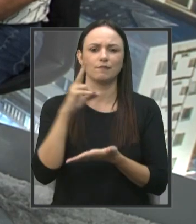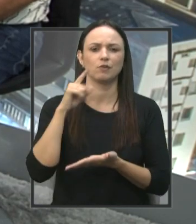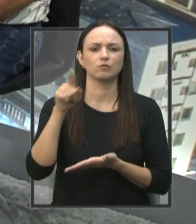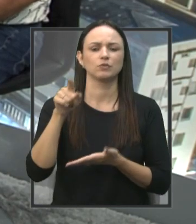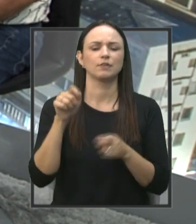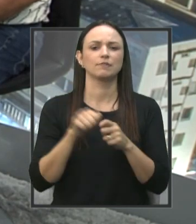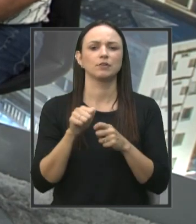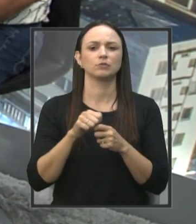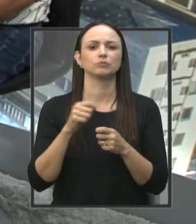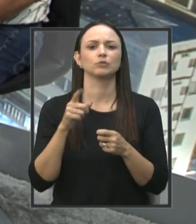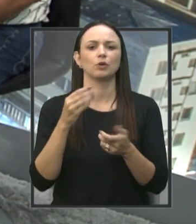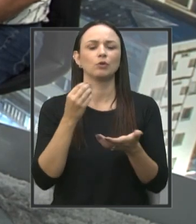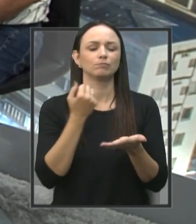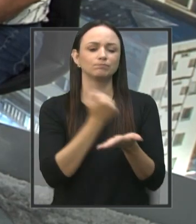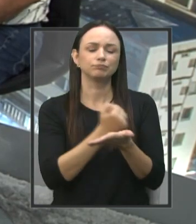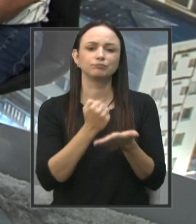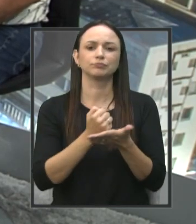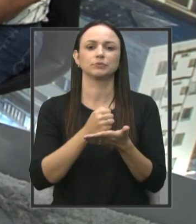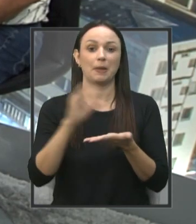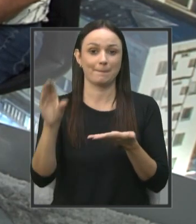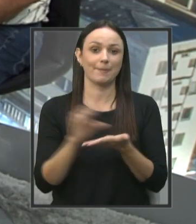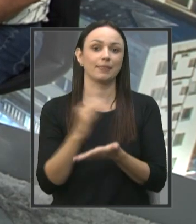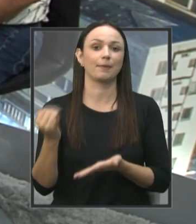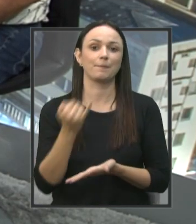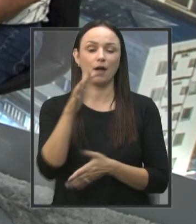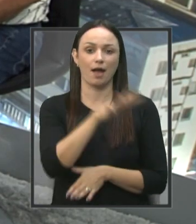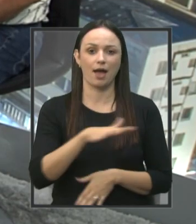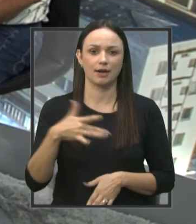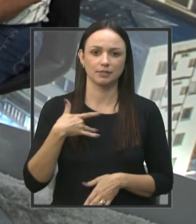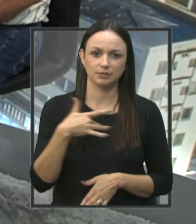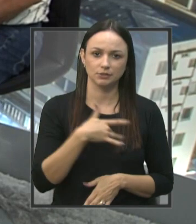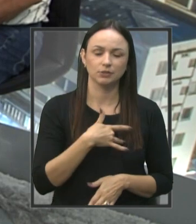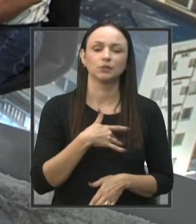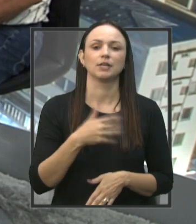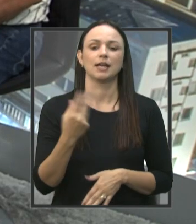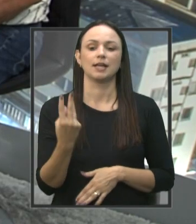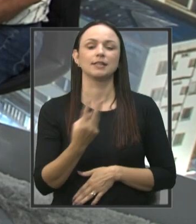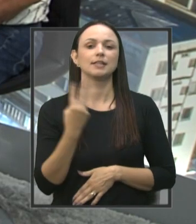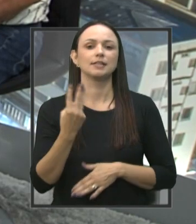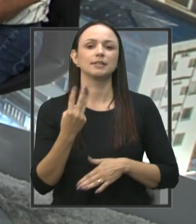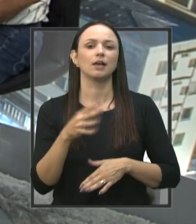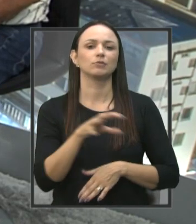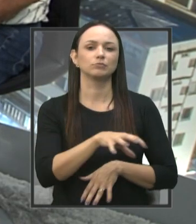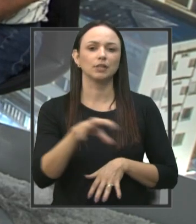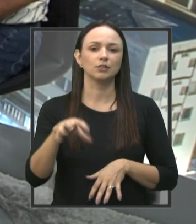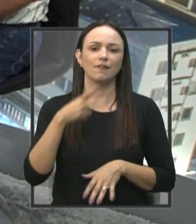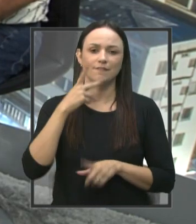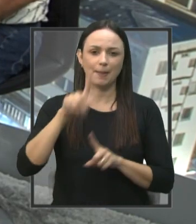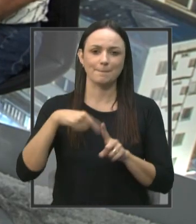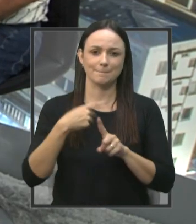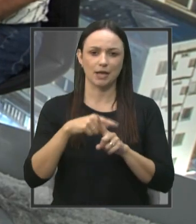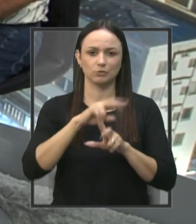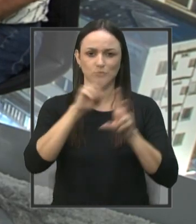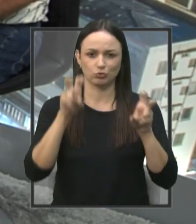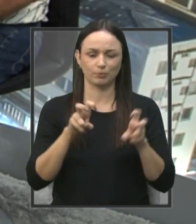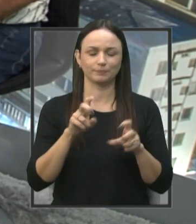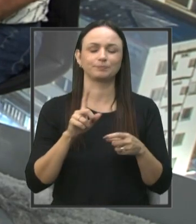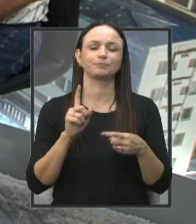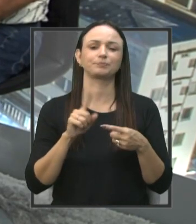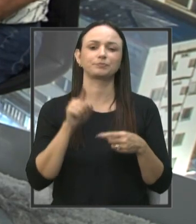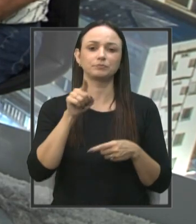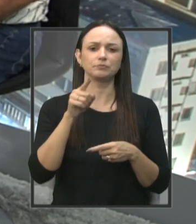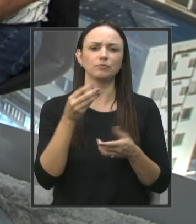O senhor, por exemplo, protocolou algumas emendas importantes para a área da saúde, para o terceiro setor. Vamos falar um pouquinho mais sobre elas? O senhor, por exemplo,